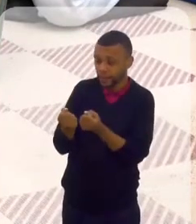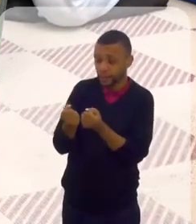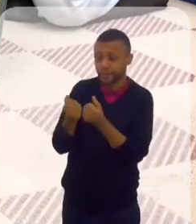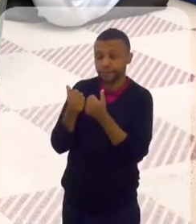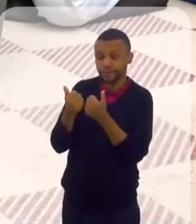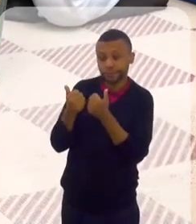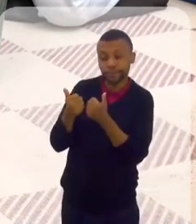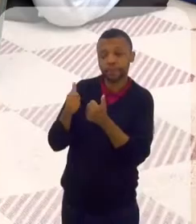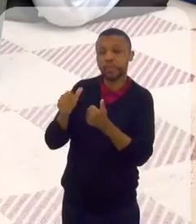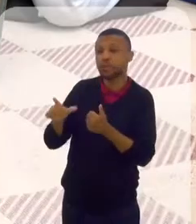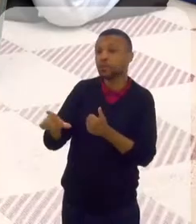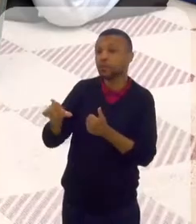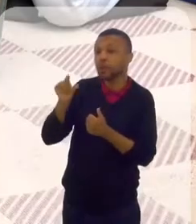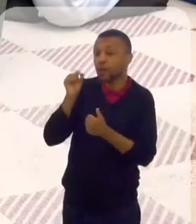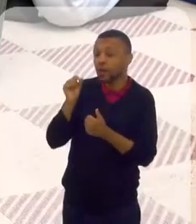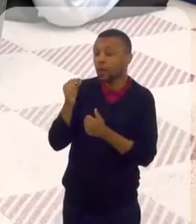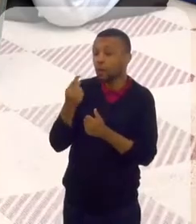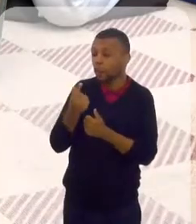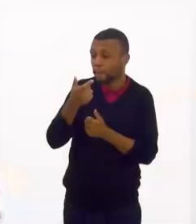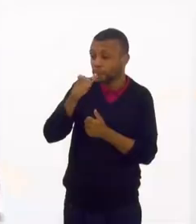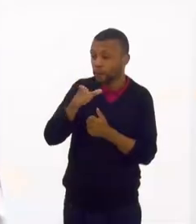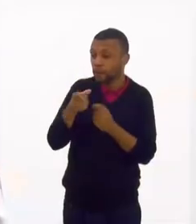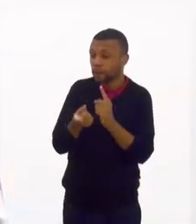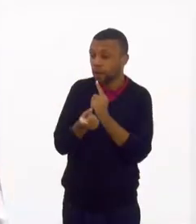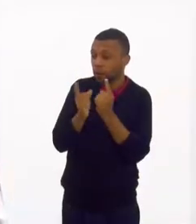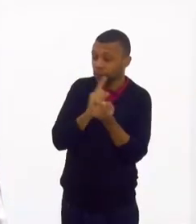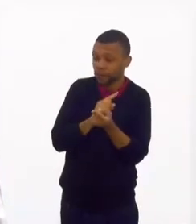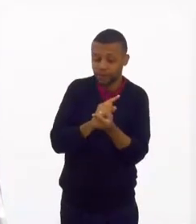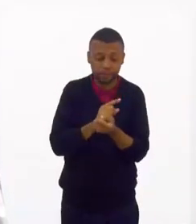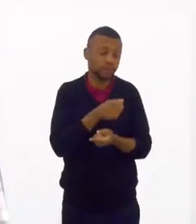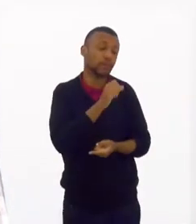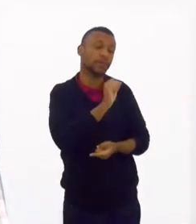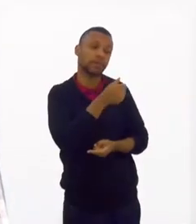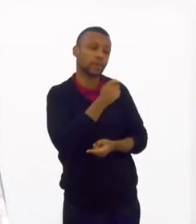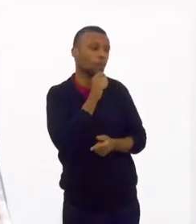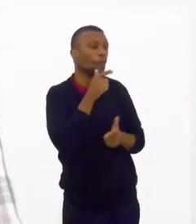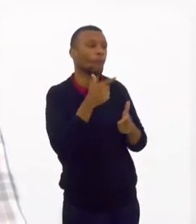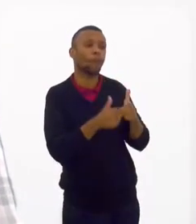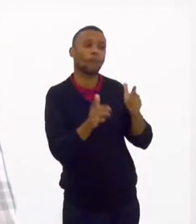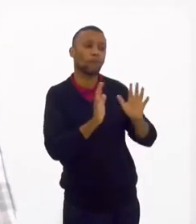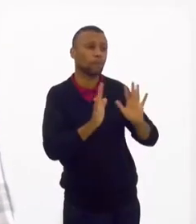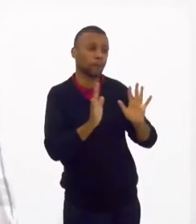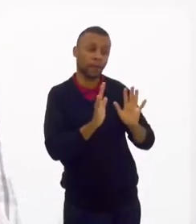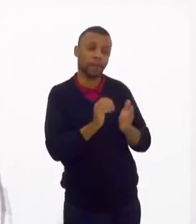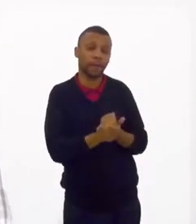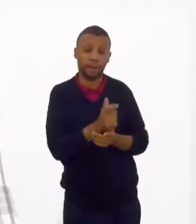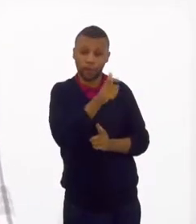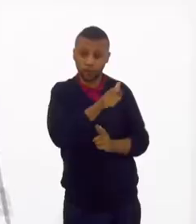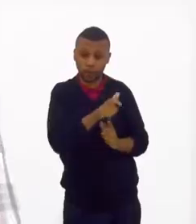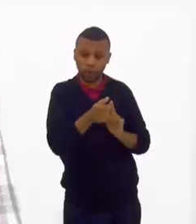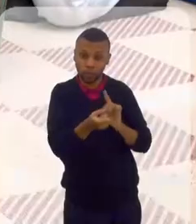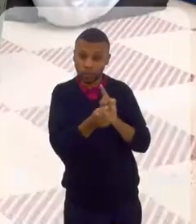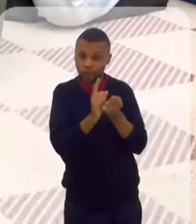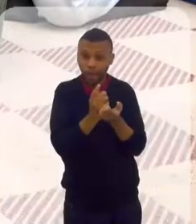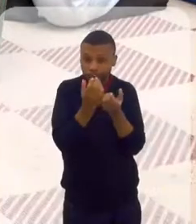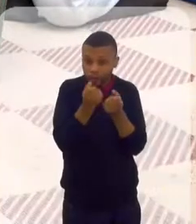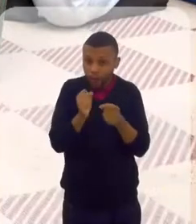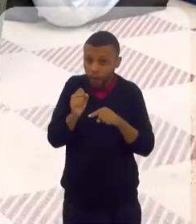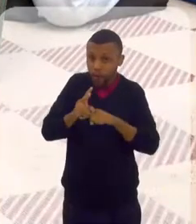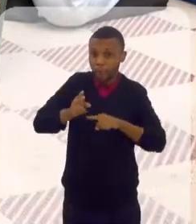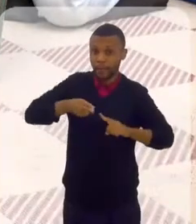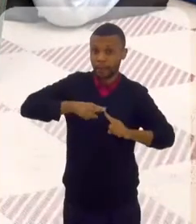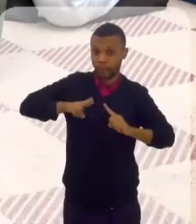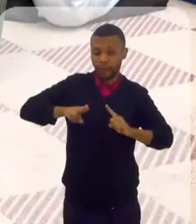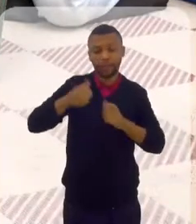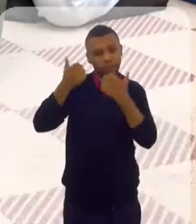escolher um convertido? Sim, não há nenhum problema. Desde que a pessoa se converte, ele se torna muçulmano, está dentro da comunidade. aí... Vou